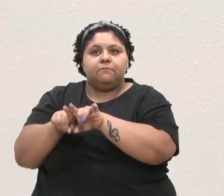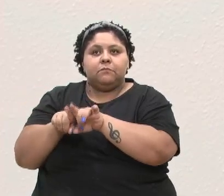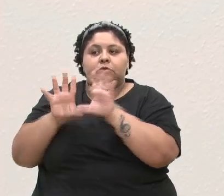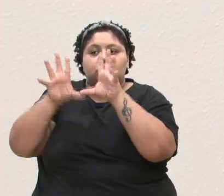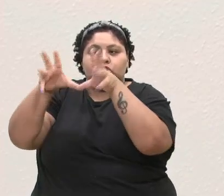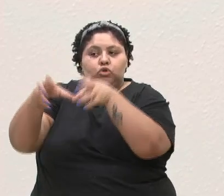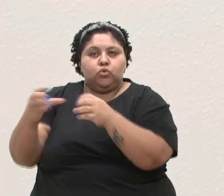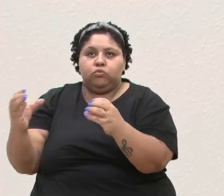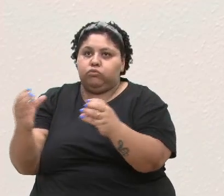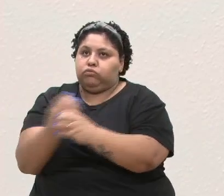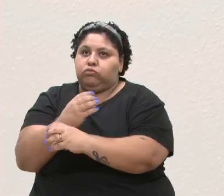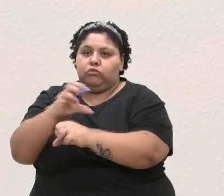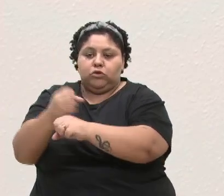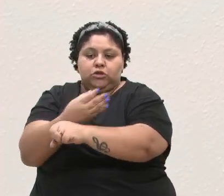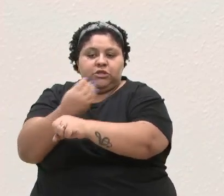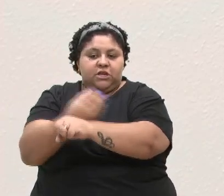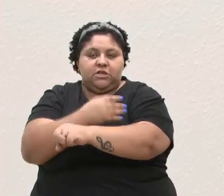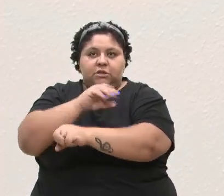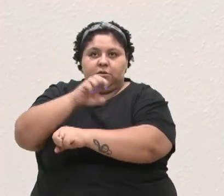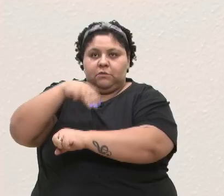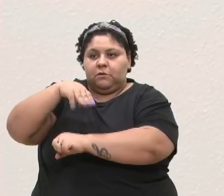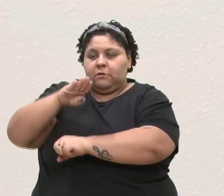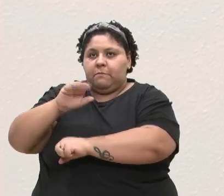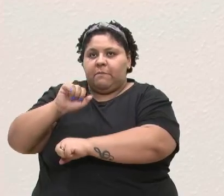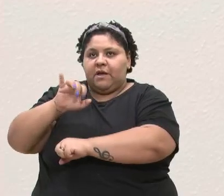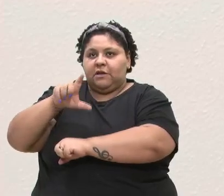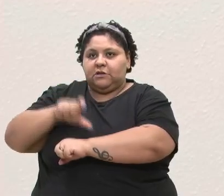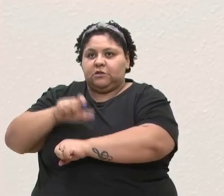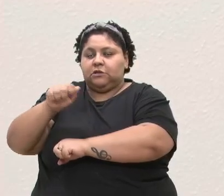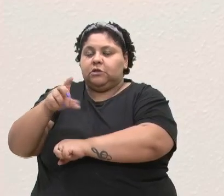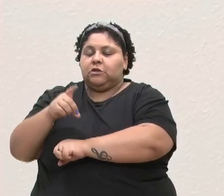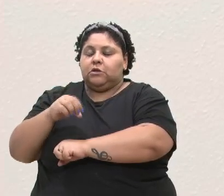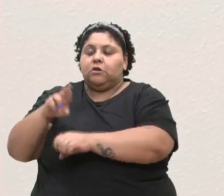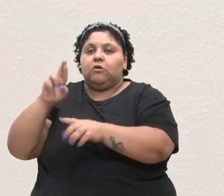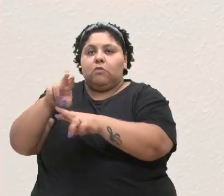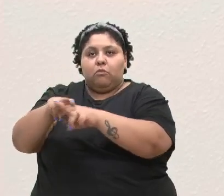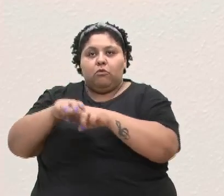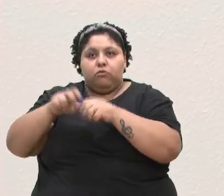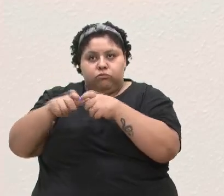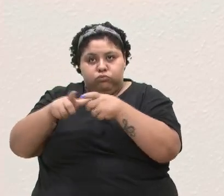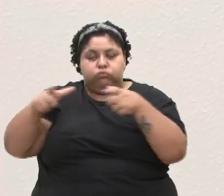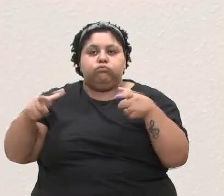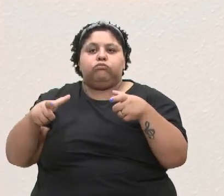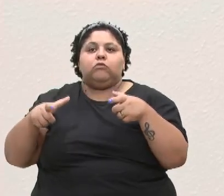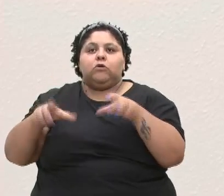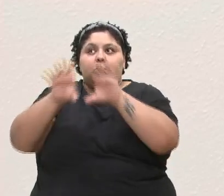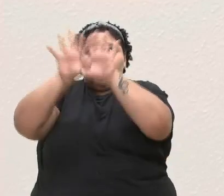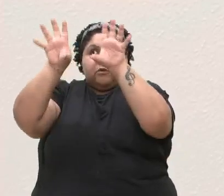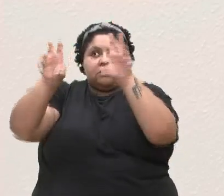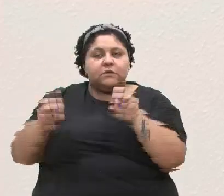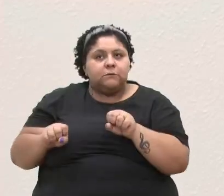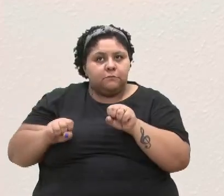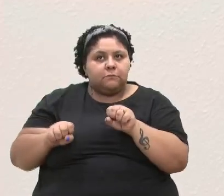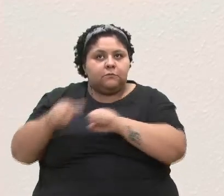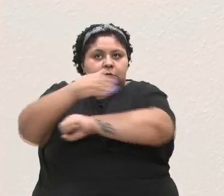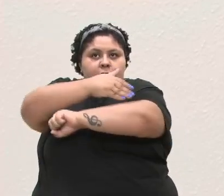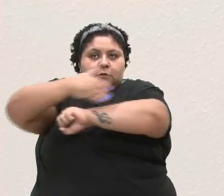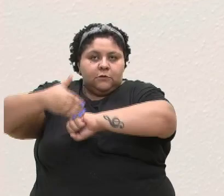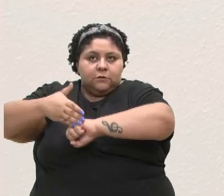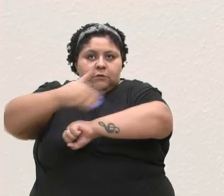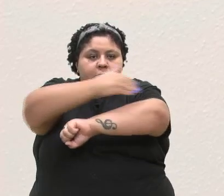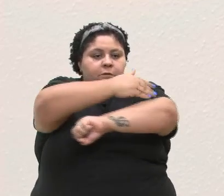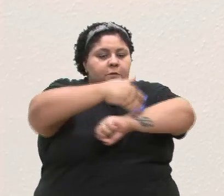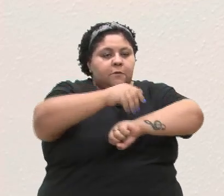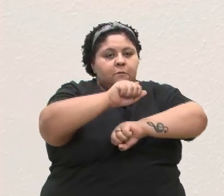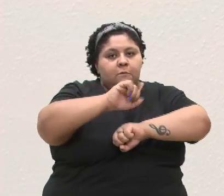sobre o loteamento Jardim Embaixador, fato que resultou no aumento de área absorvida pelo sistema viário. A área da Rua Silvestre